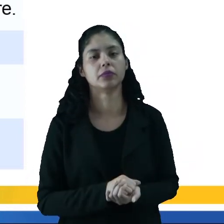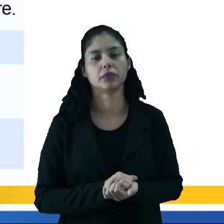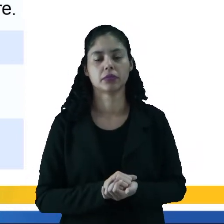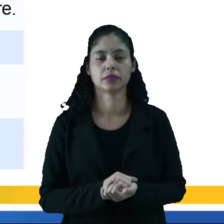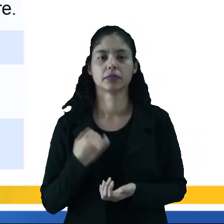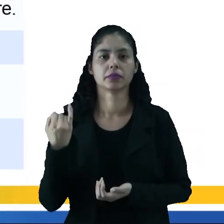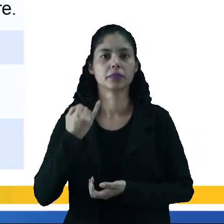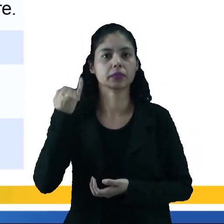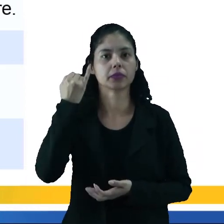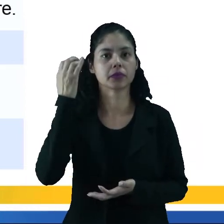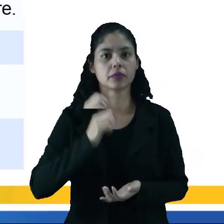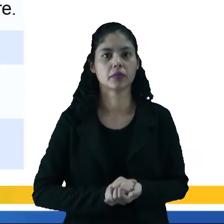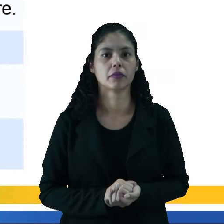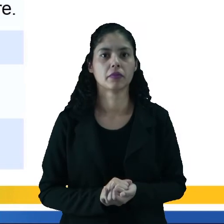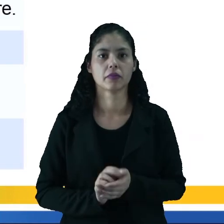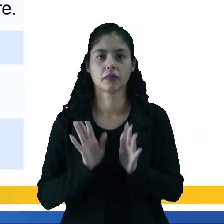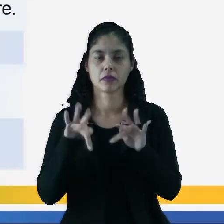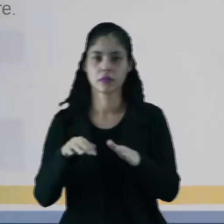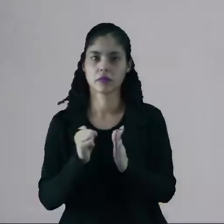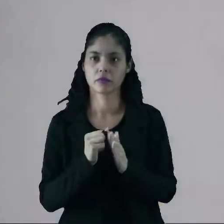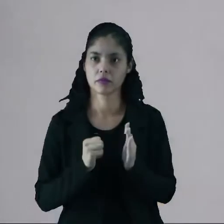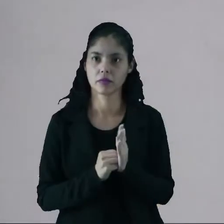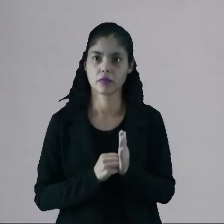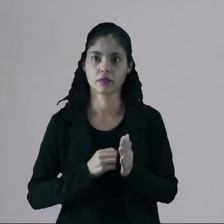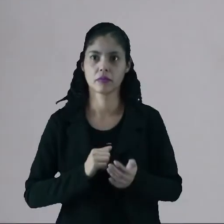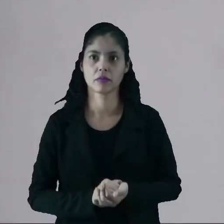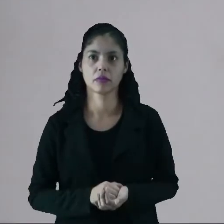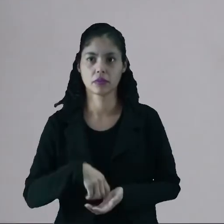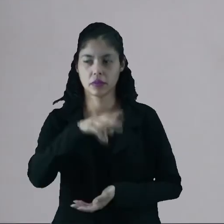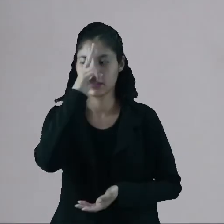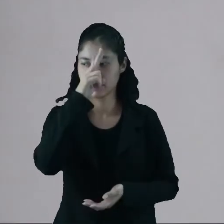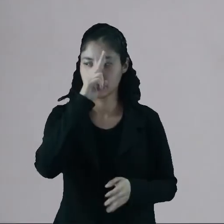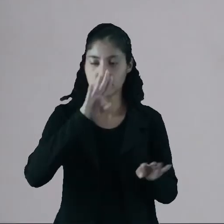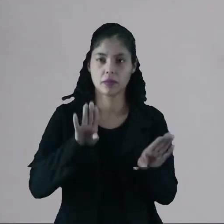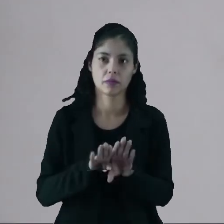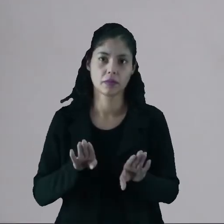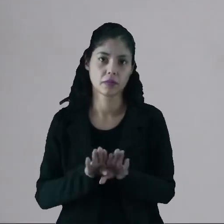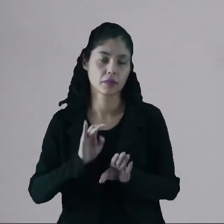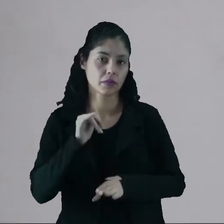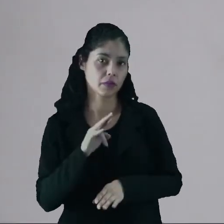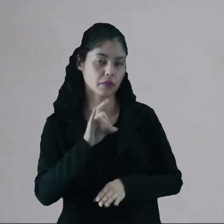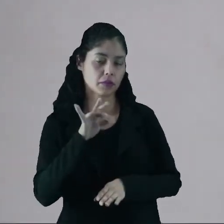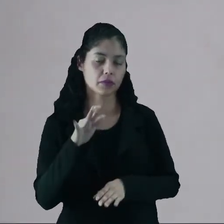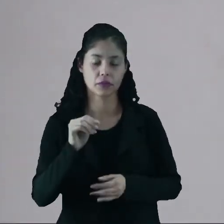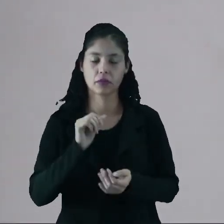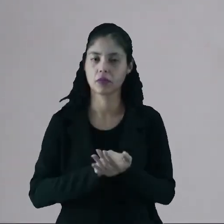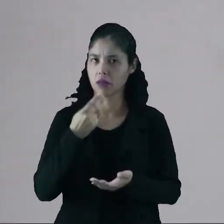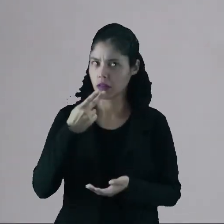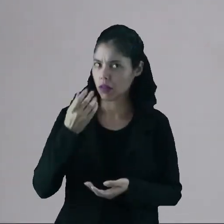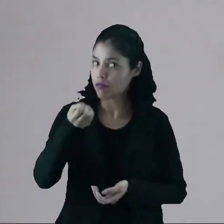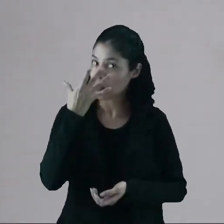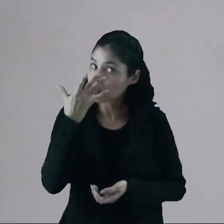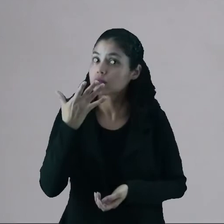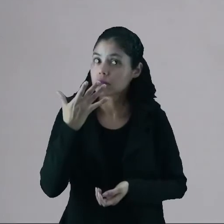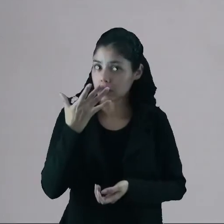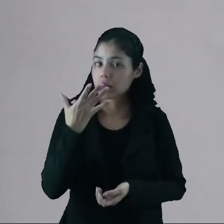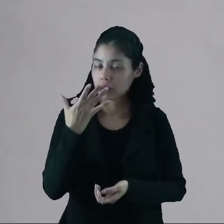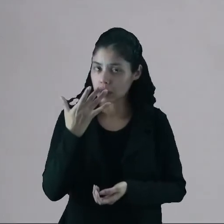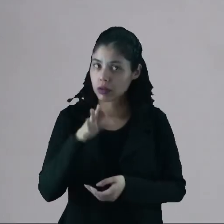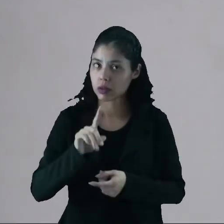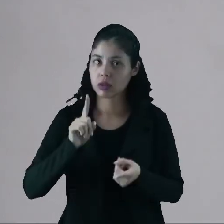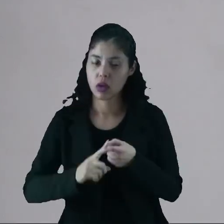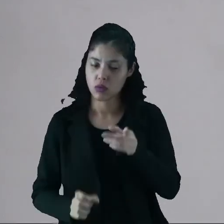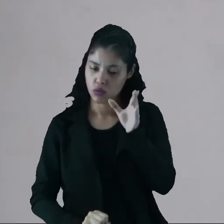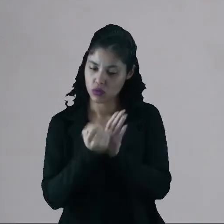importante nesse final do século. Gente, vamos lembrar aqui que esse impressionismo tem muito a ver com a fotografia. A